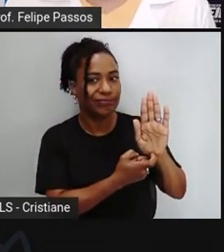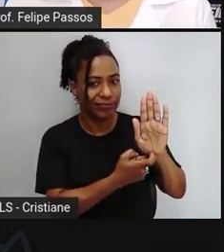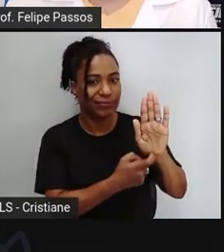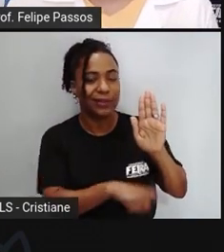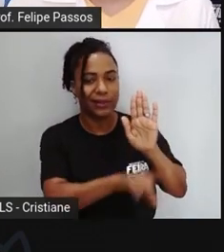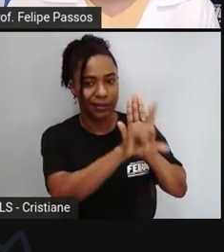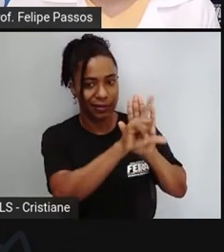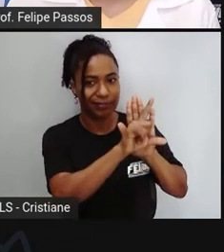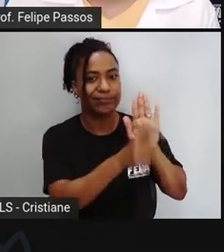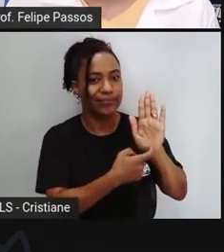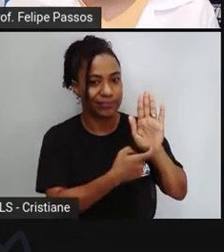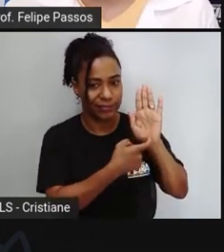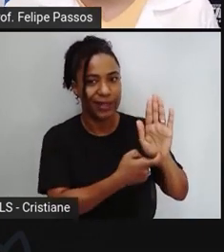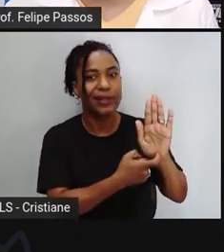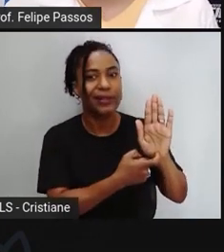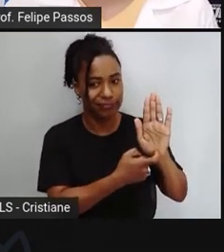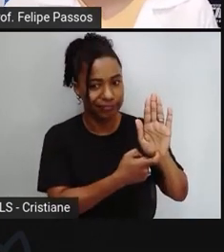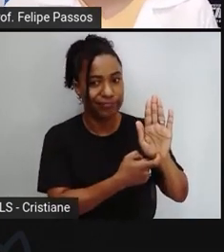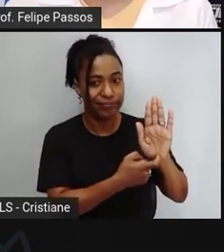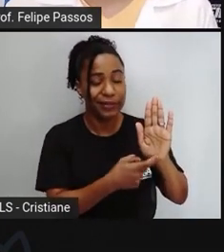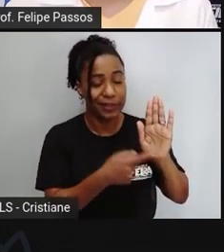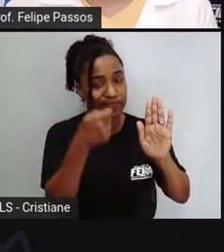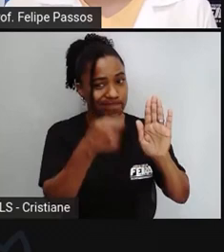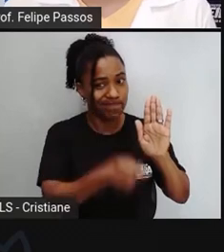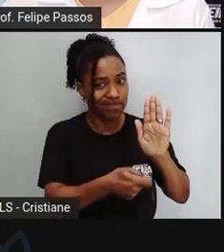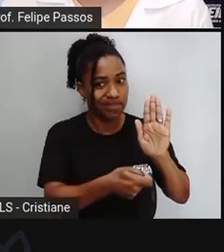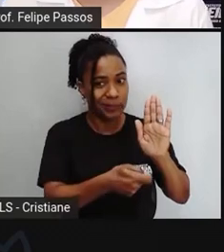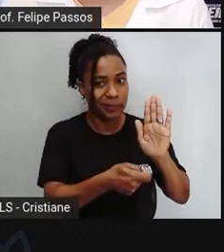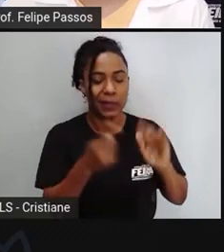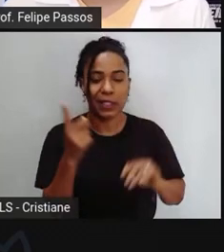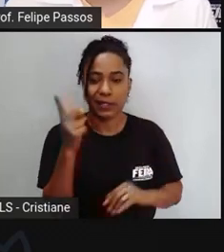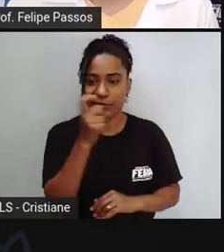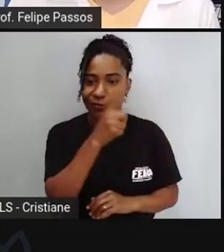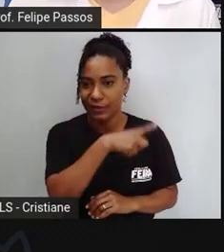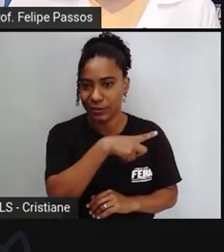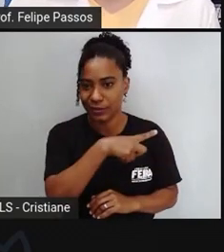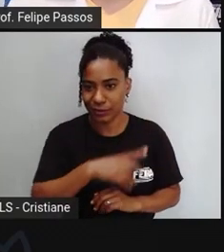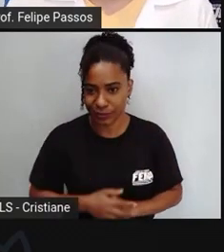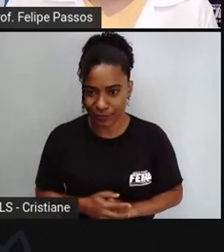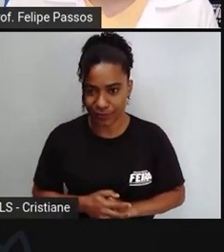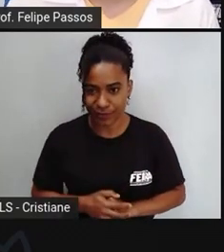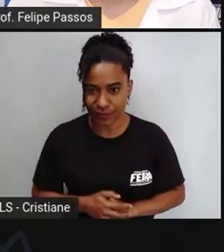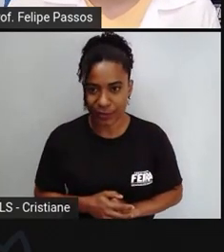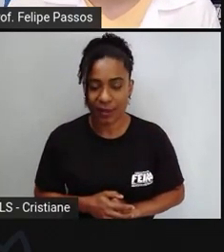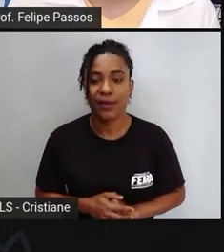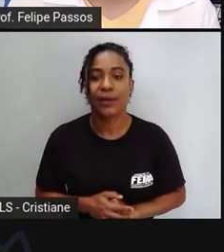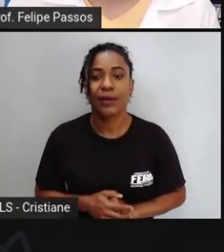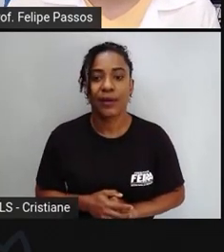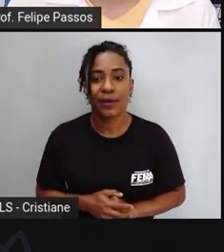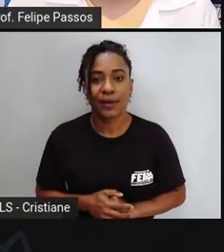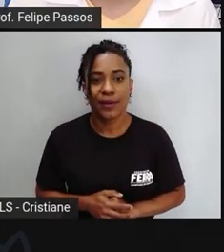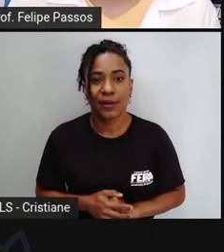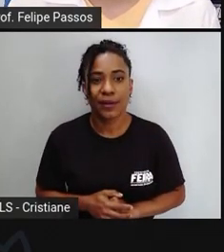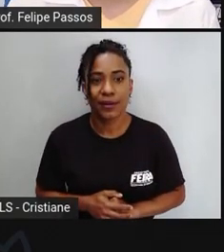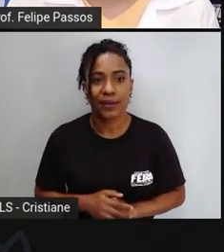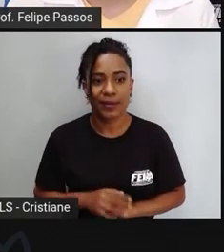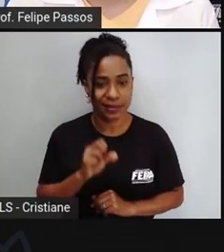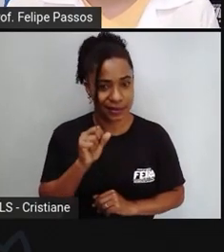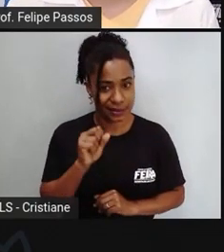é muito difícil eu sei que se um